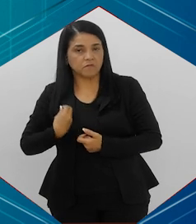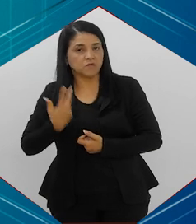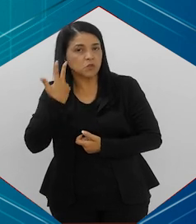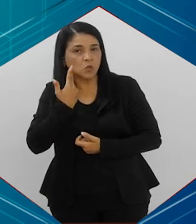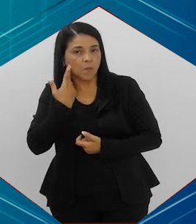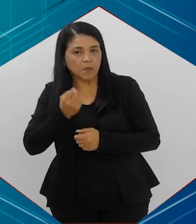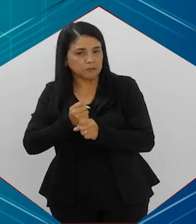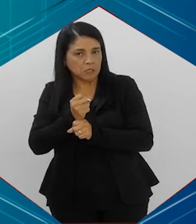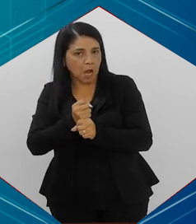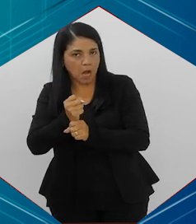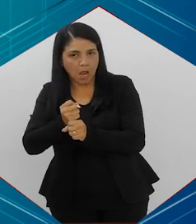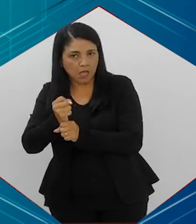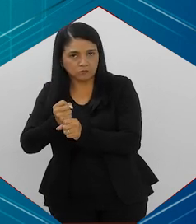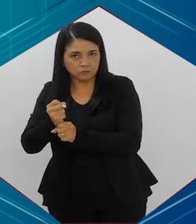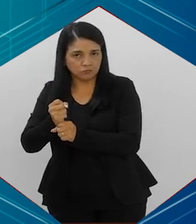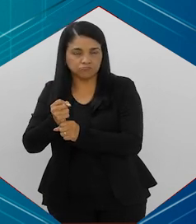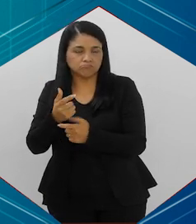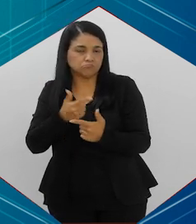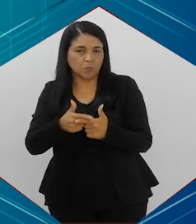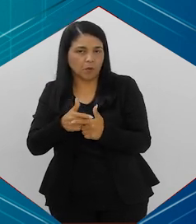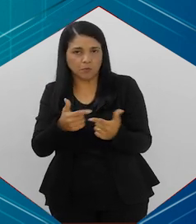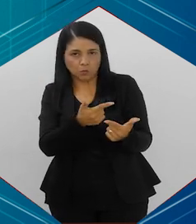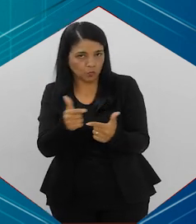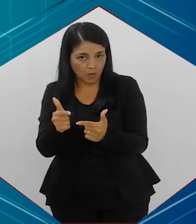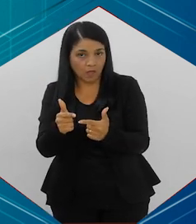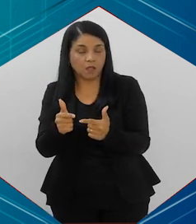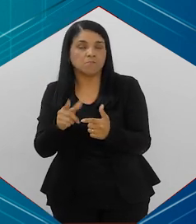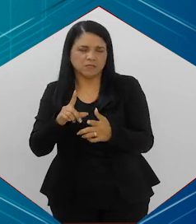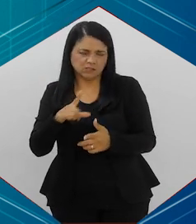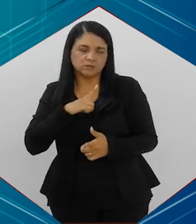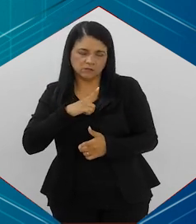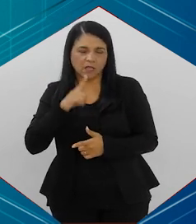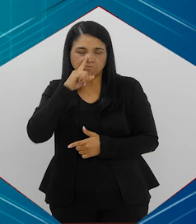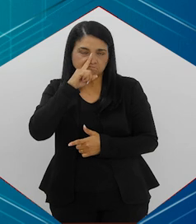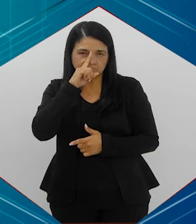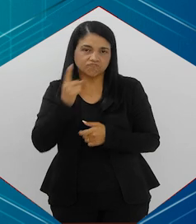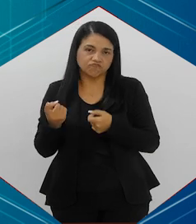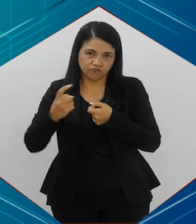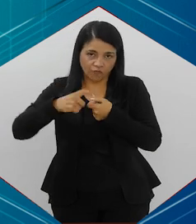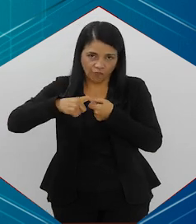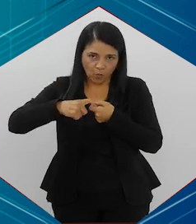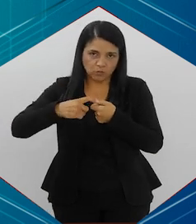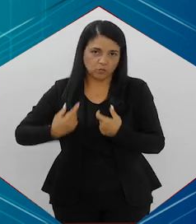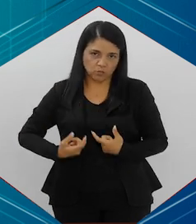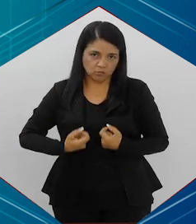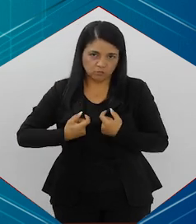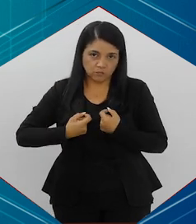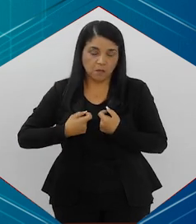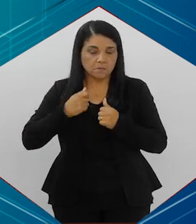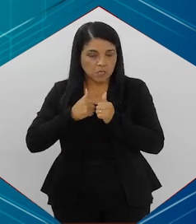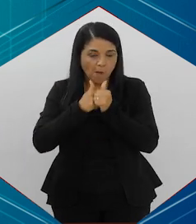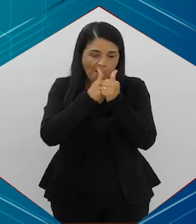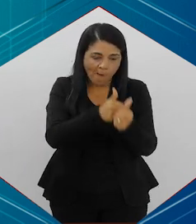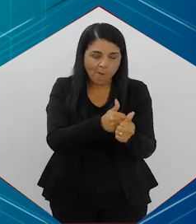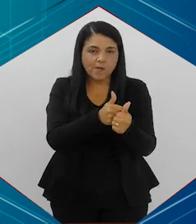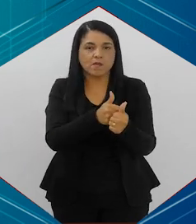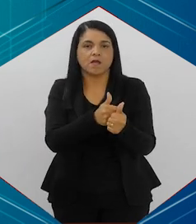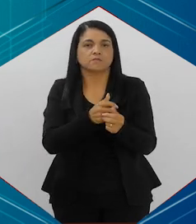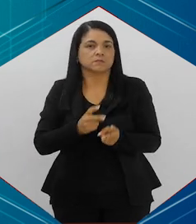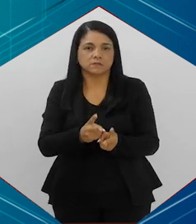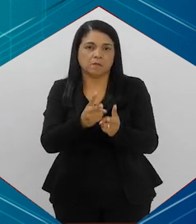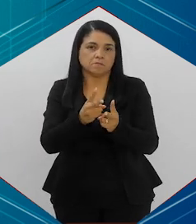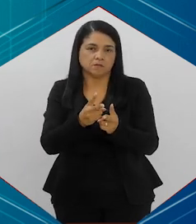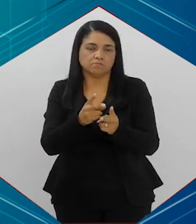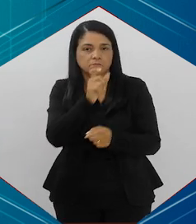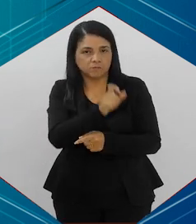vive normalmente por muitos anos sem nenhum problema. mas, sim, existe um risco grande e recidivo, então, a gente tem que seguir acompanhando